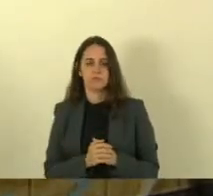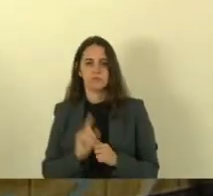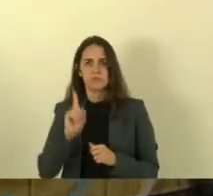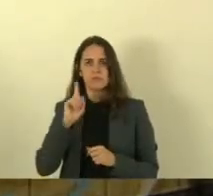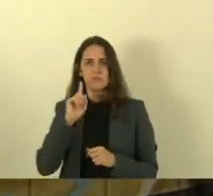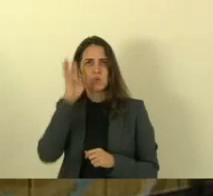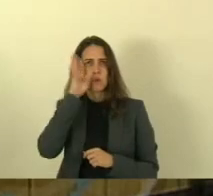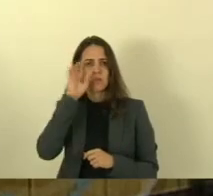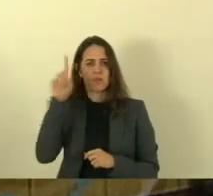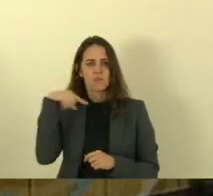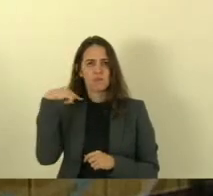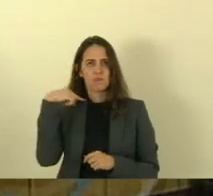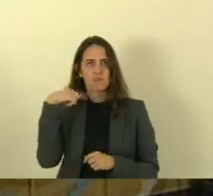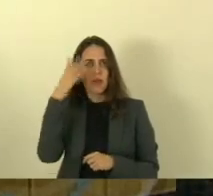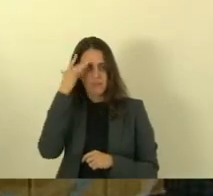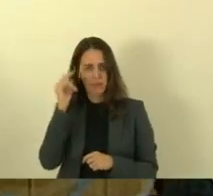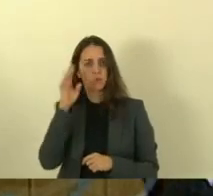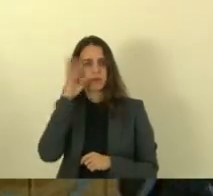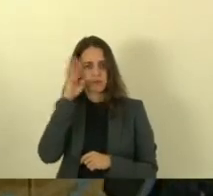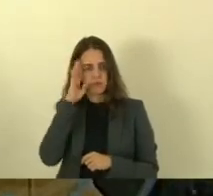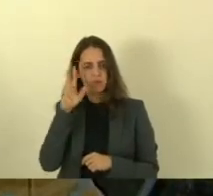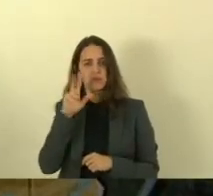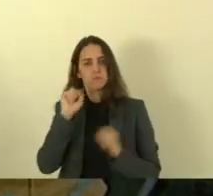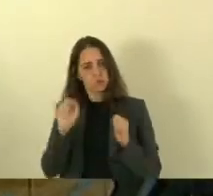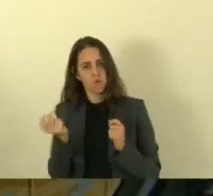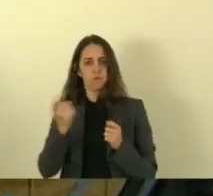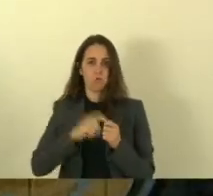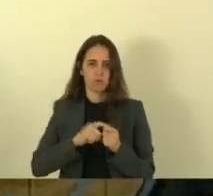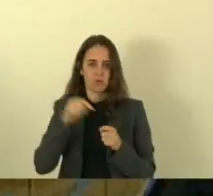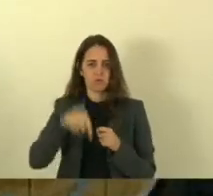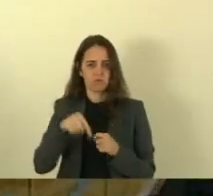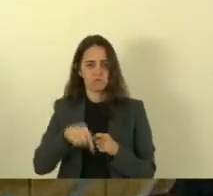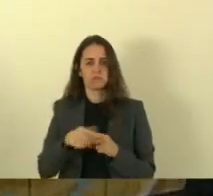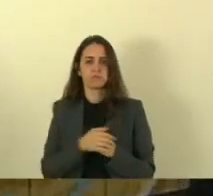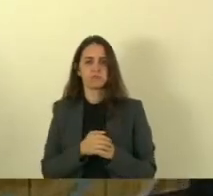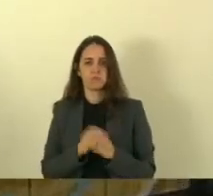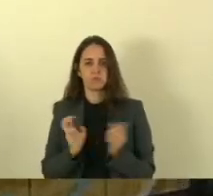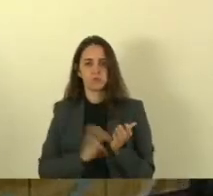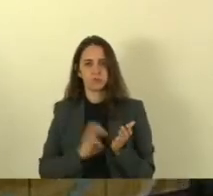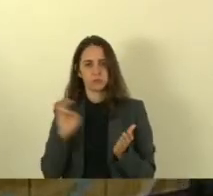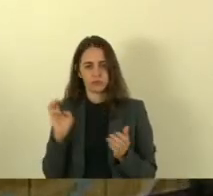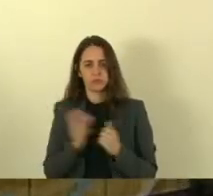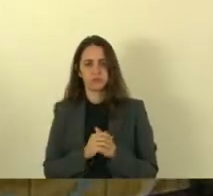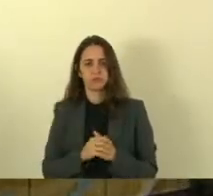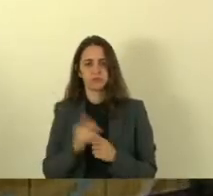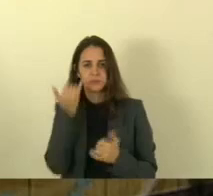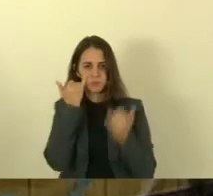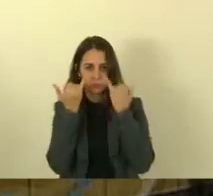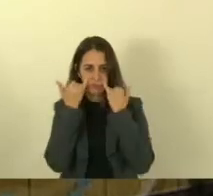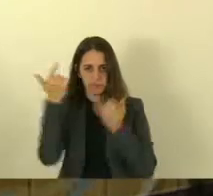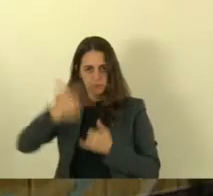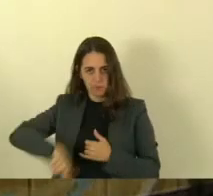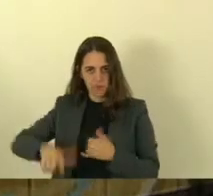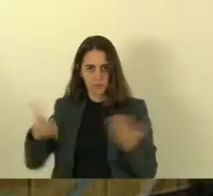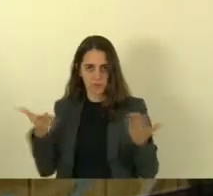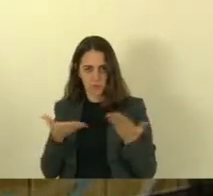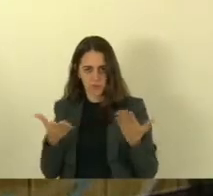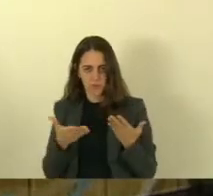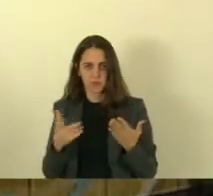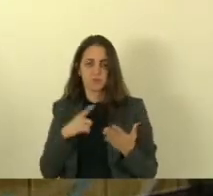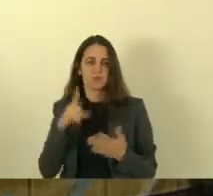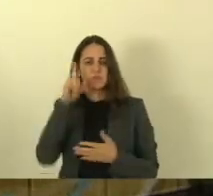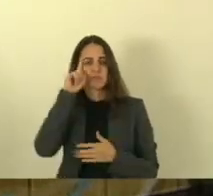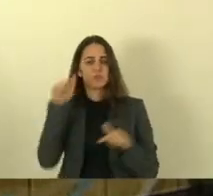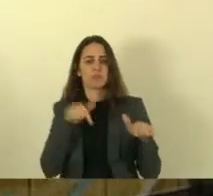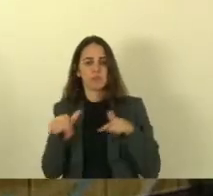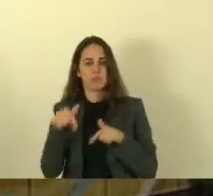próxima quarta-feira amanhã na sessão que acontece aqui no plenário do seu cardoso pela manhã para mais informações sobre a sessão de hoje sobre o dia de